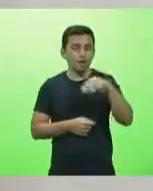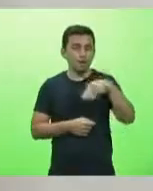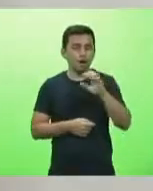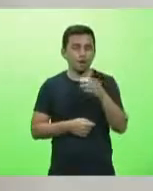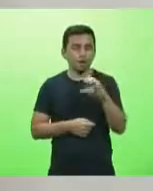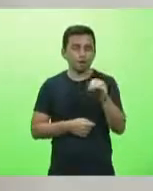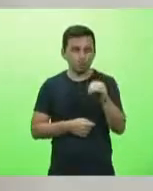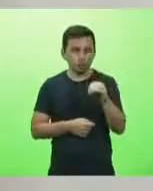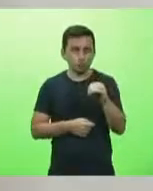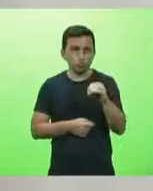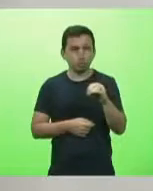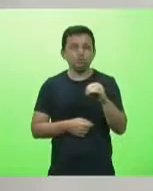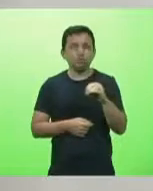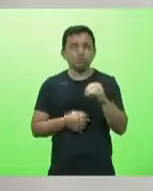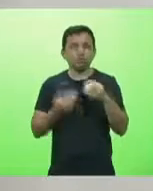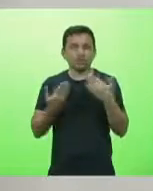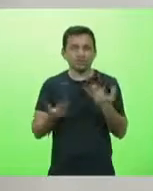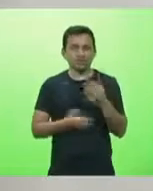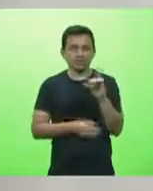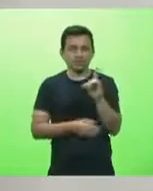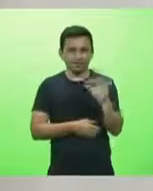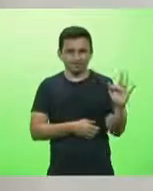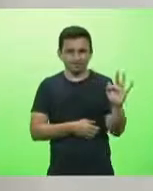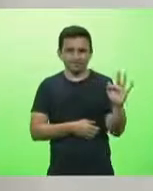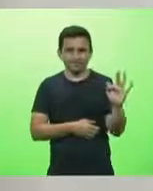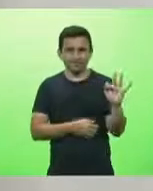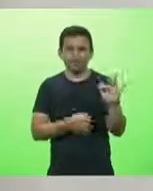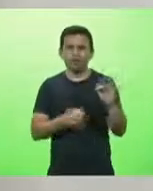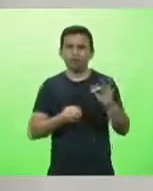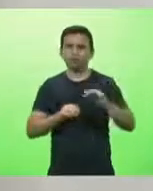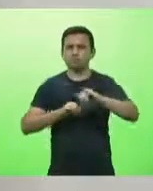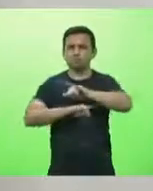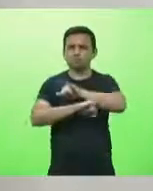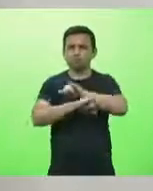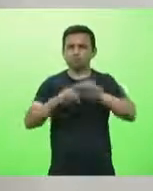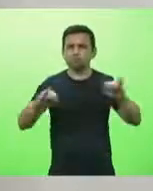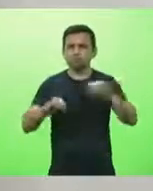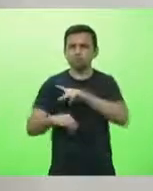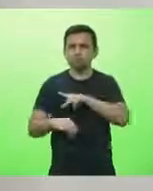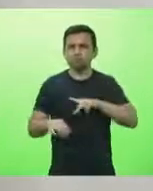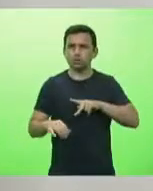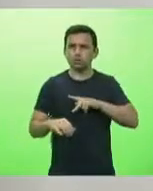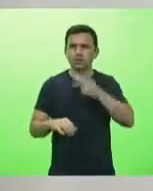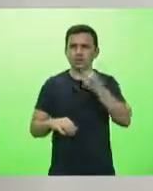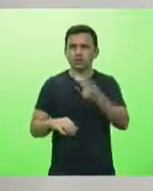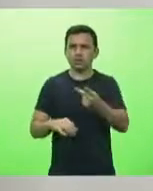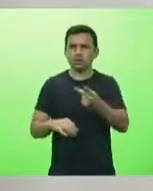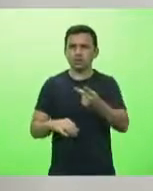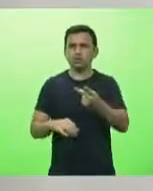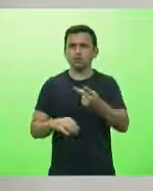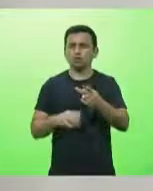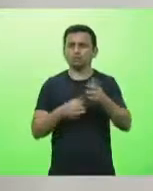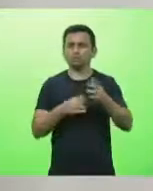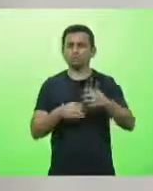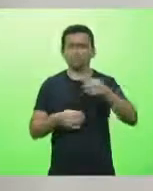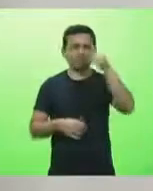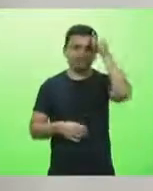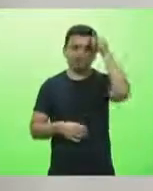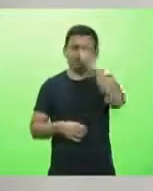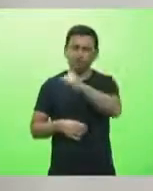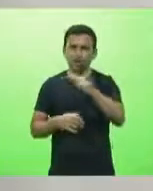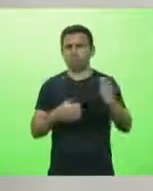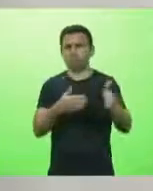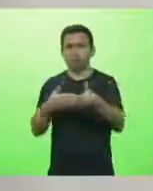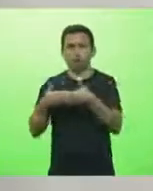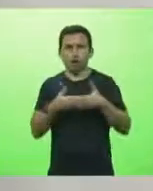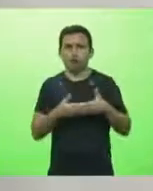Regional de Medicina do Distrito Federal emitiu uma nota pública contra o lockdown. São médicos falando, não é as tias do